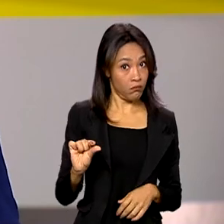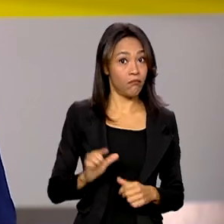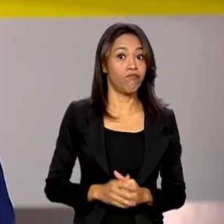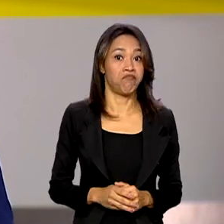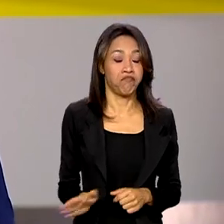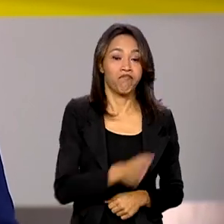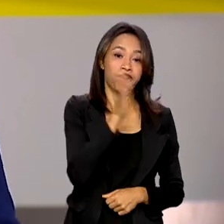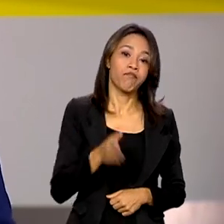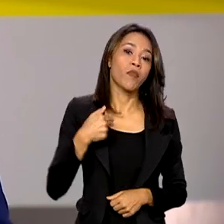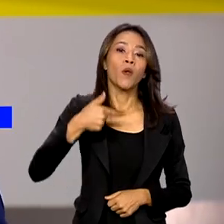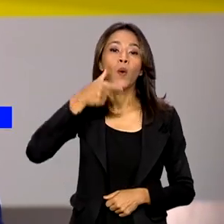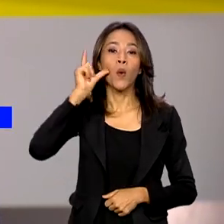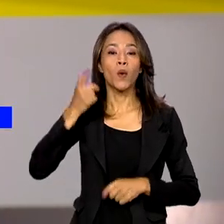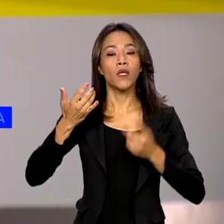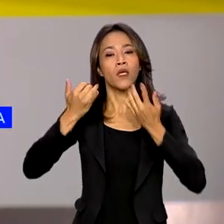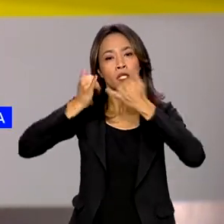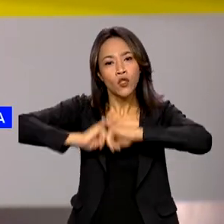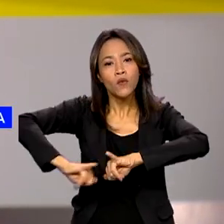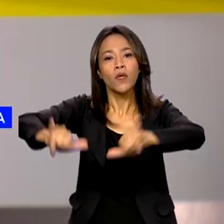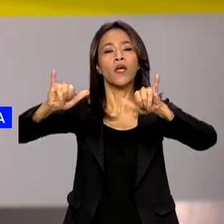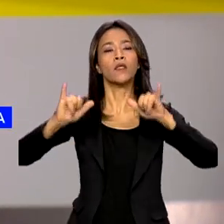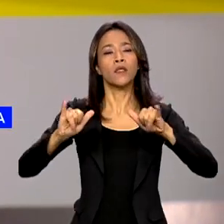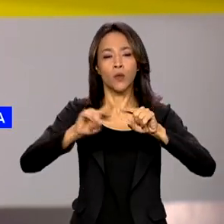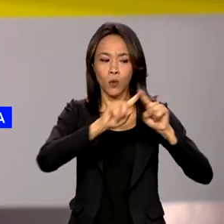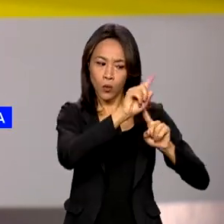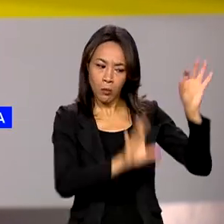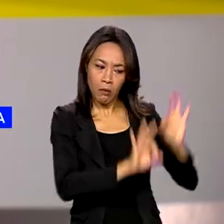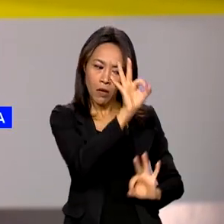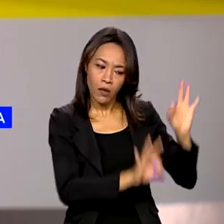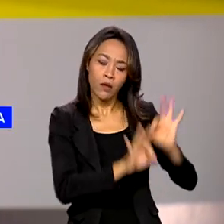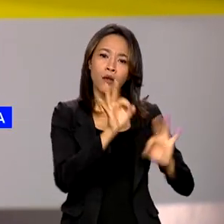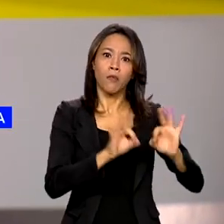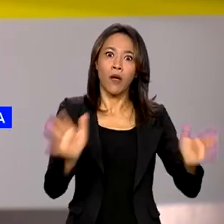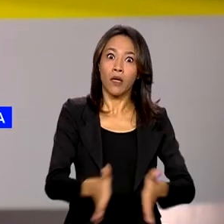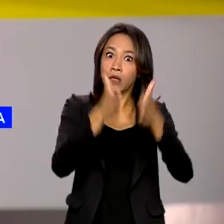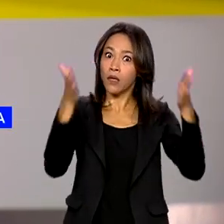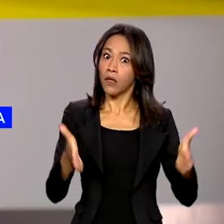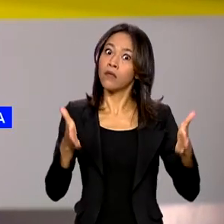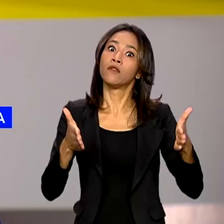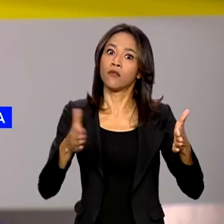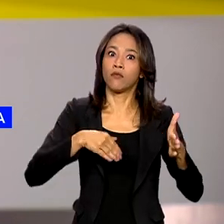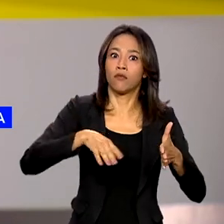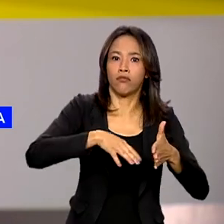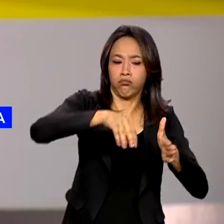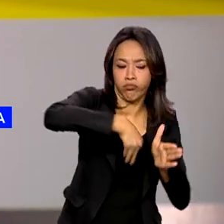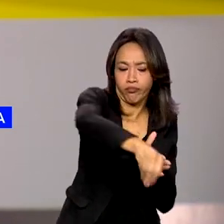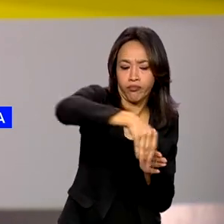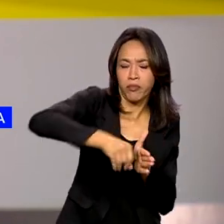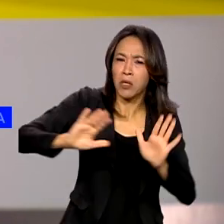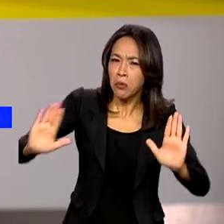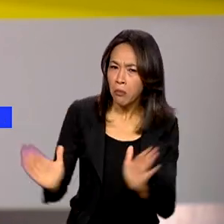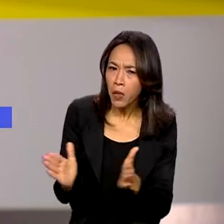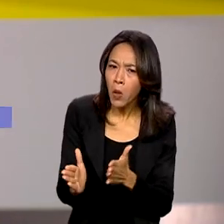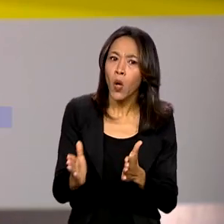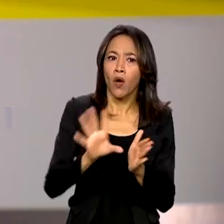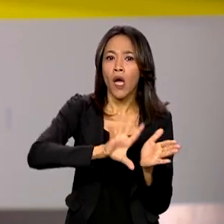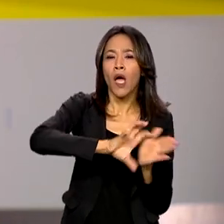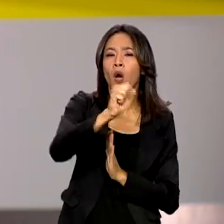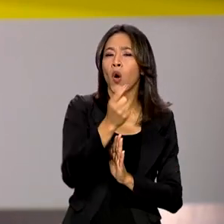Ontem foi o lançamento do Plano Safra para médios e grandes produtores. Com valor recorde de R$